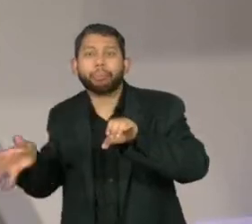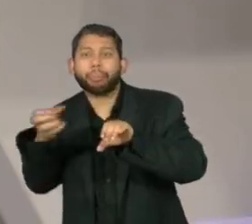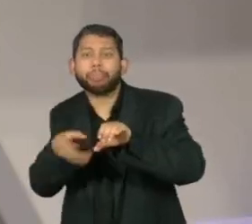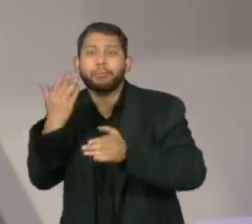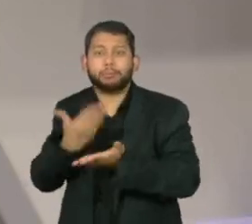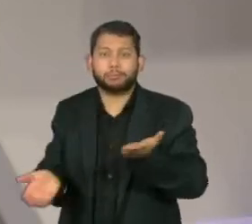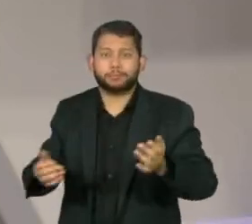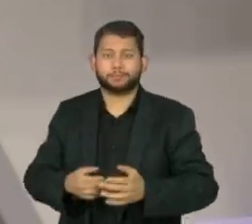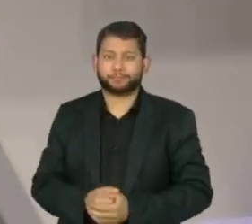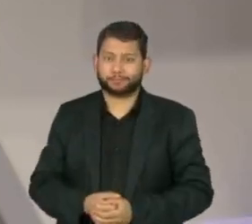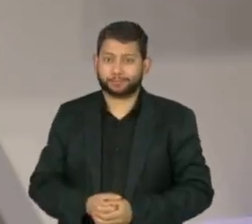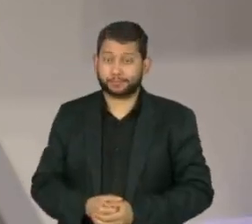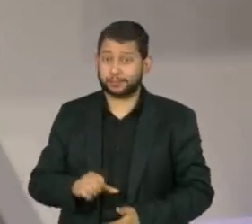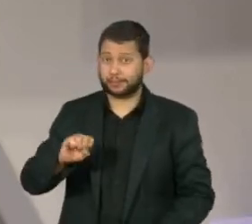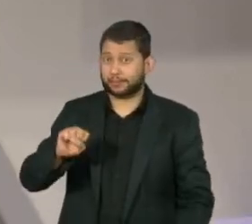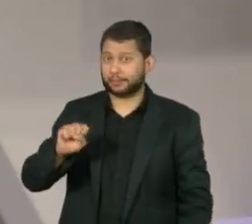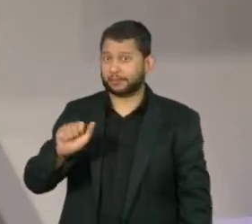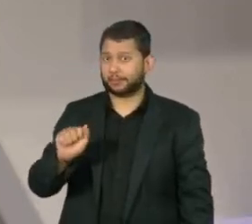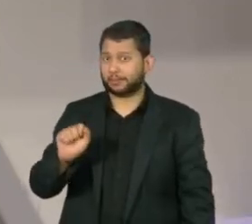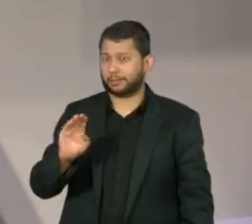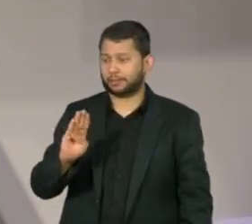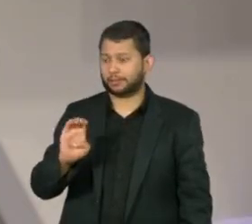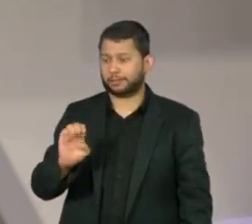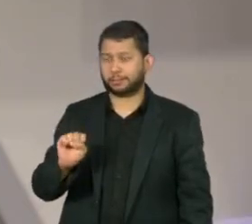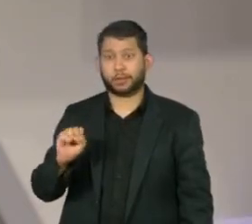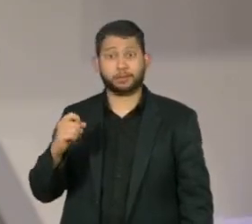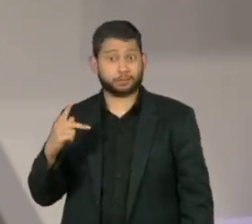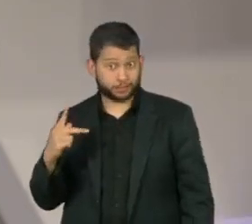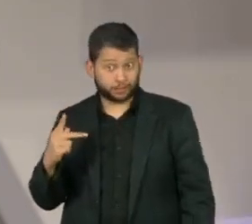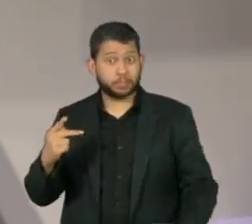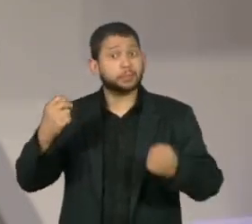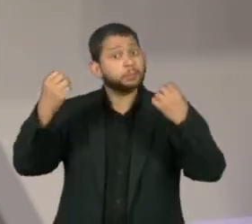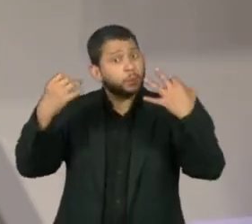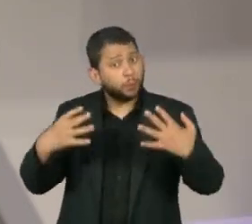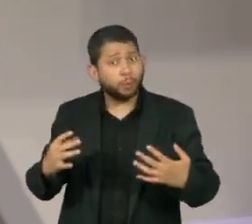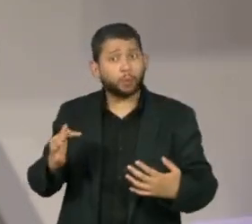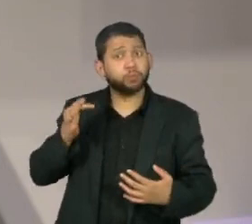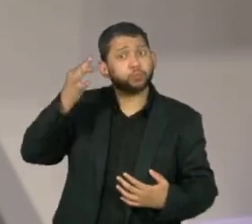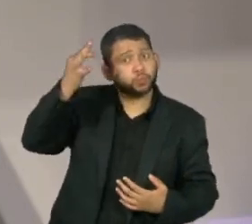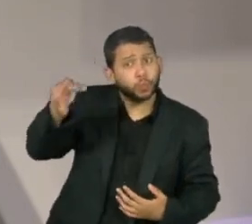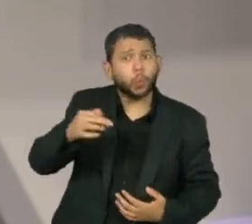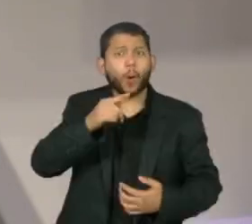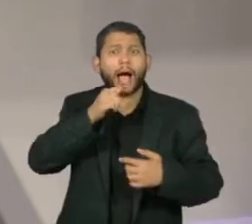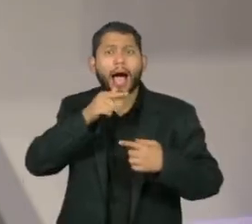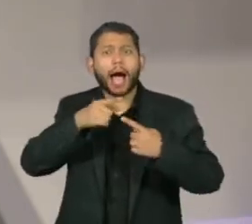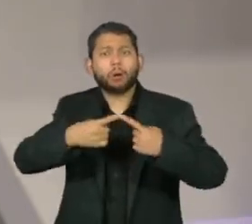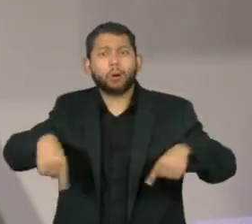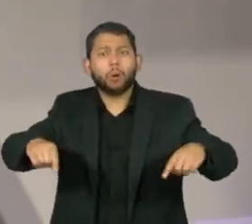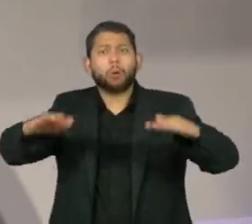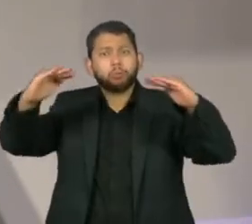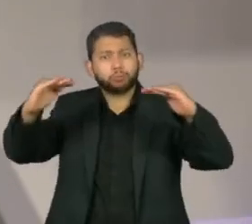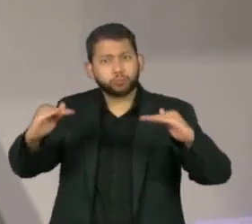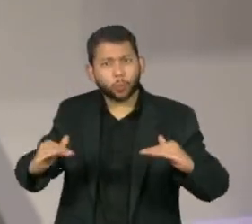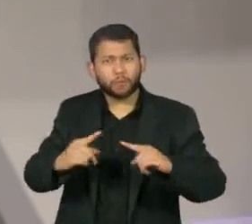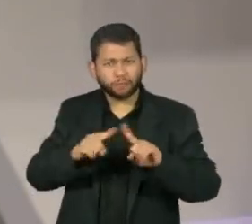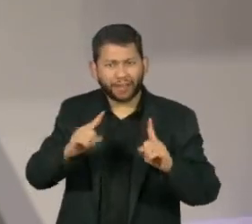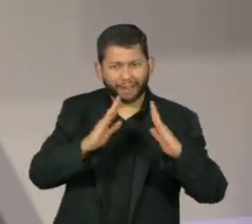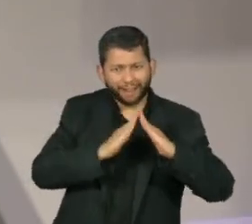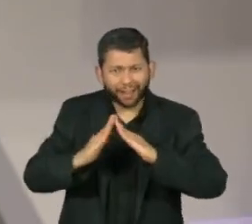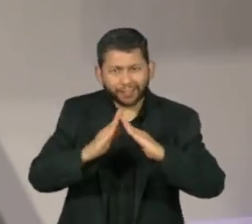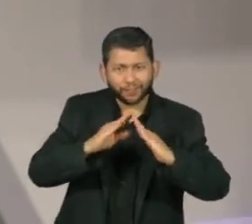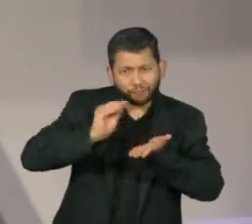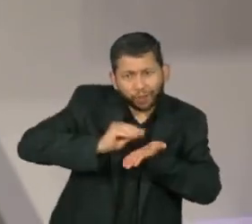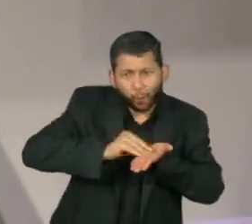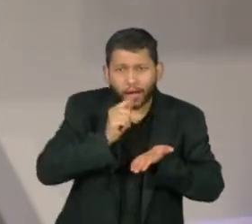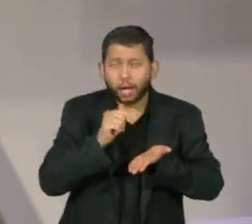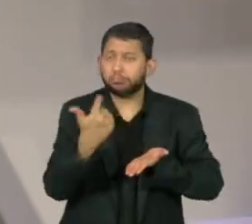Em nota, a Sabesp diz que não há risco de desabastecimento na região metropolitana de São Paulo neste momento. A empresa